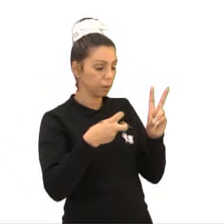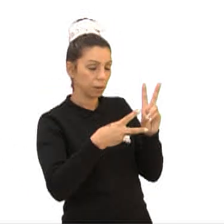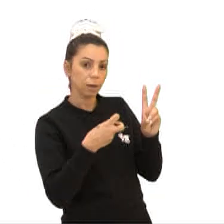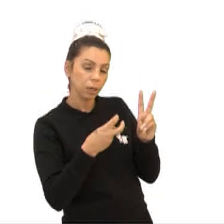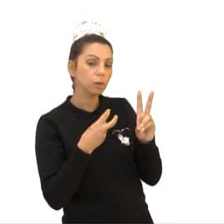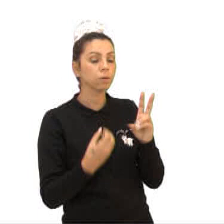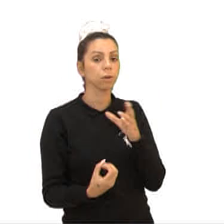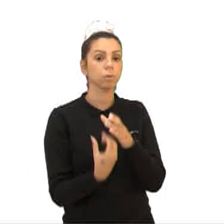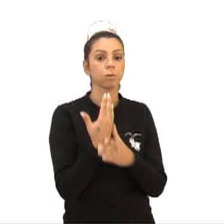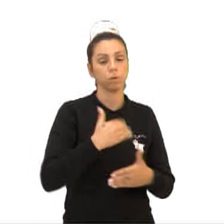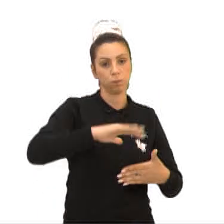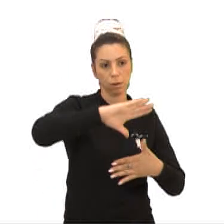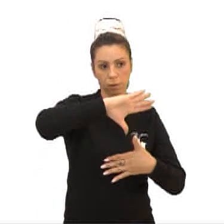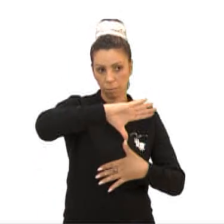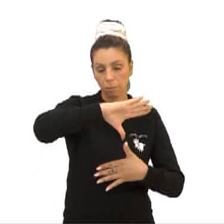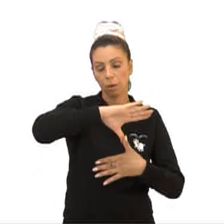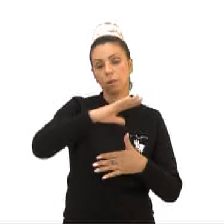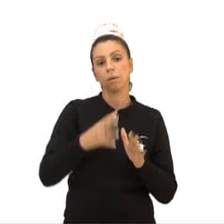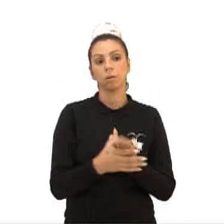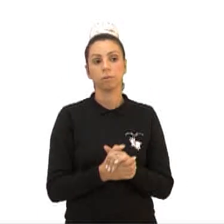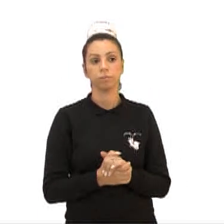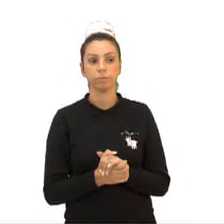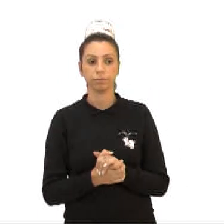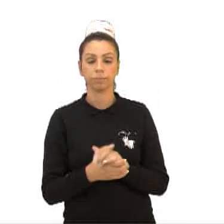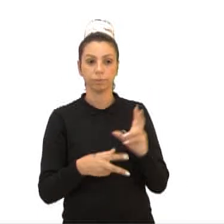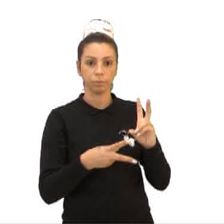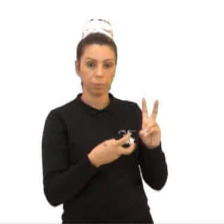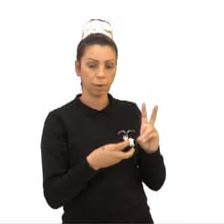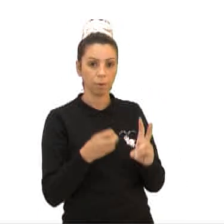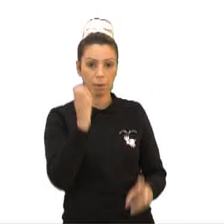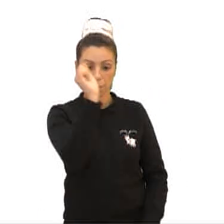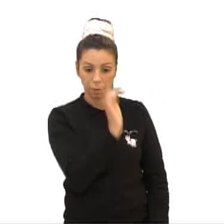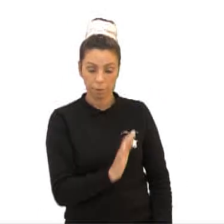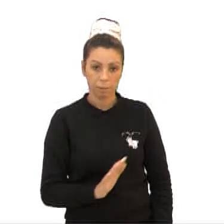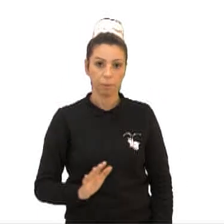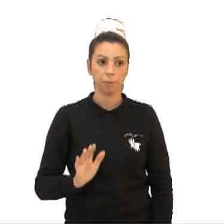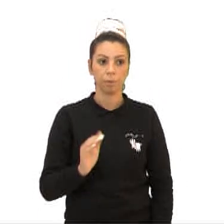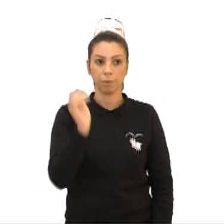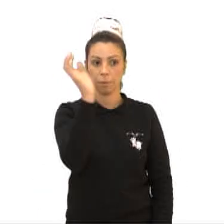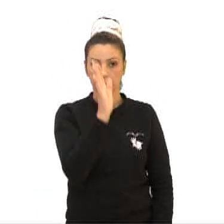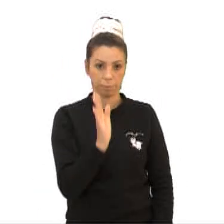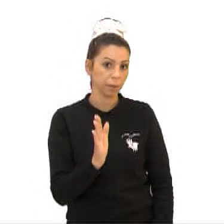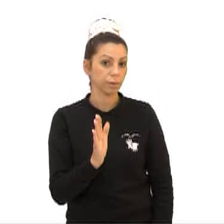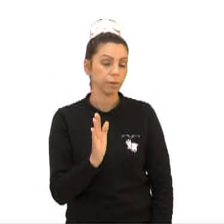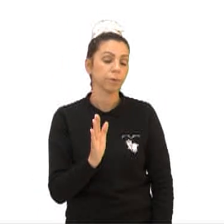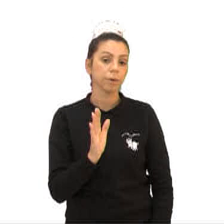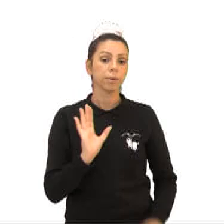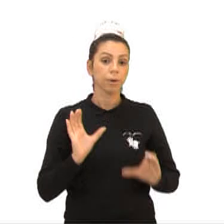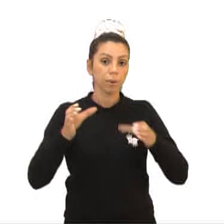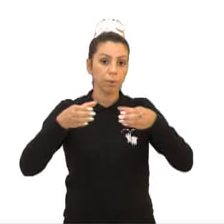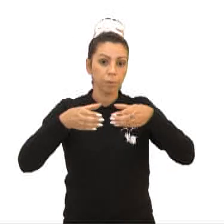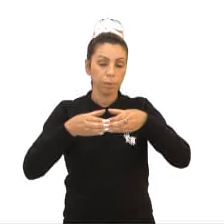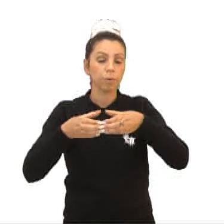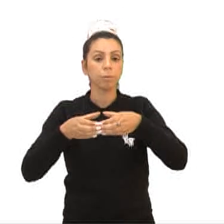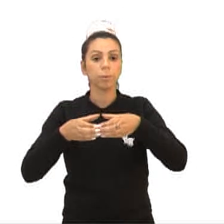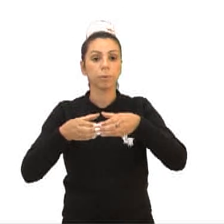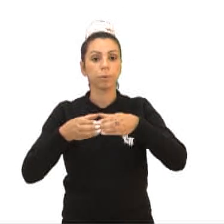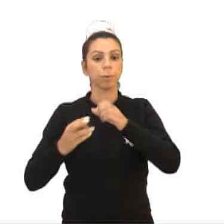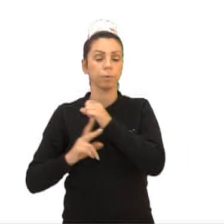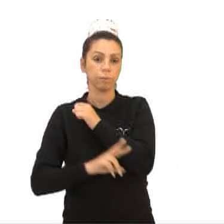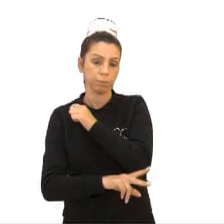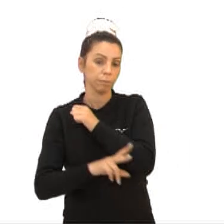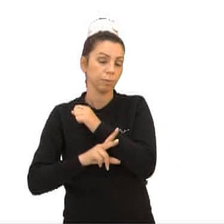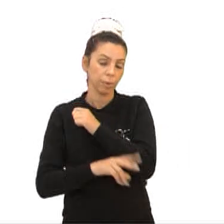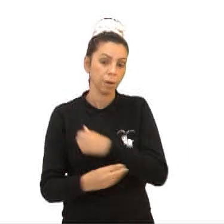termo utilizado para habitantes da Índia durante expedições. Índios brasileiros, eu estou me referindo. Grupos étnicos